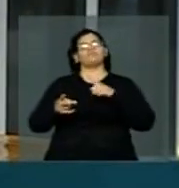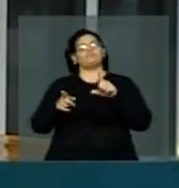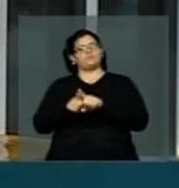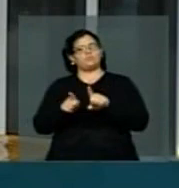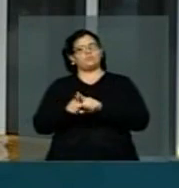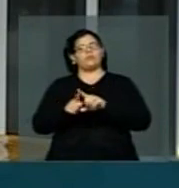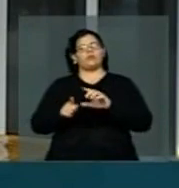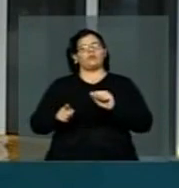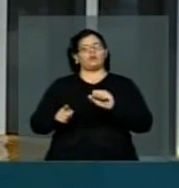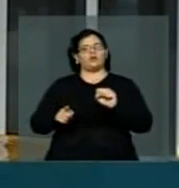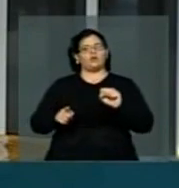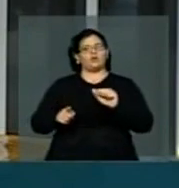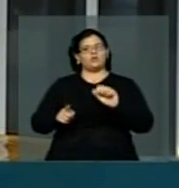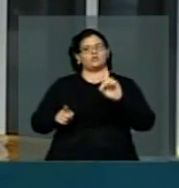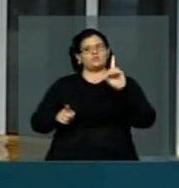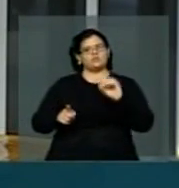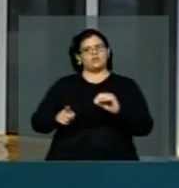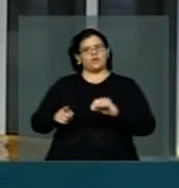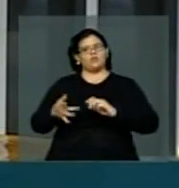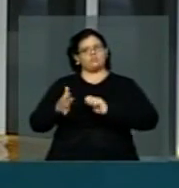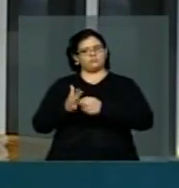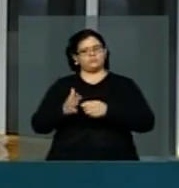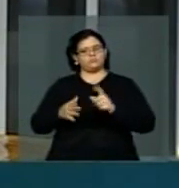Supremo julga a ação...